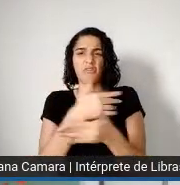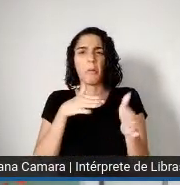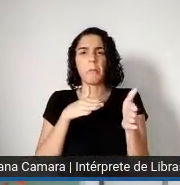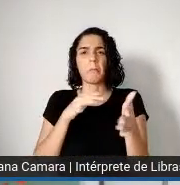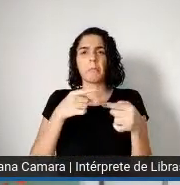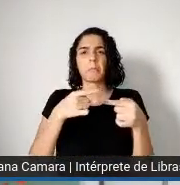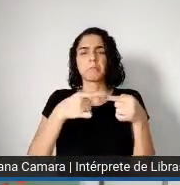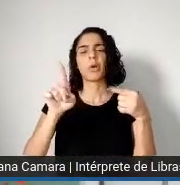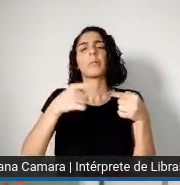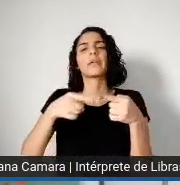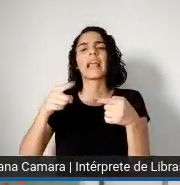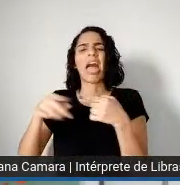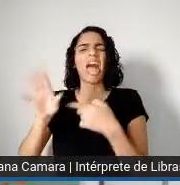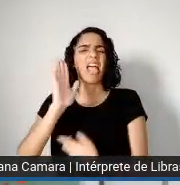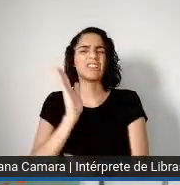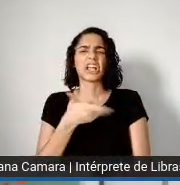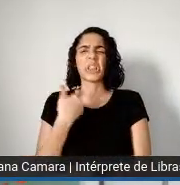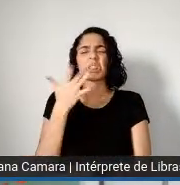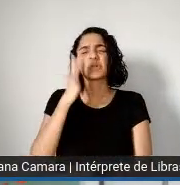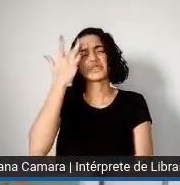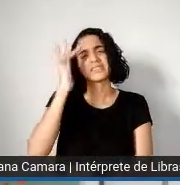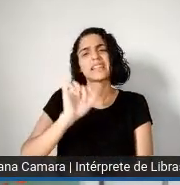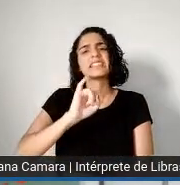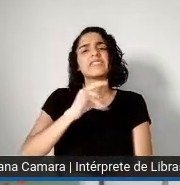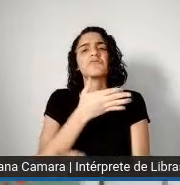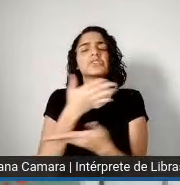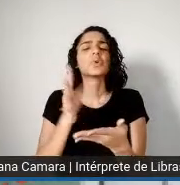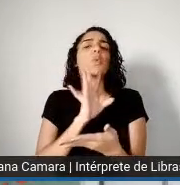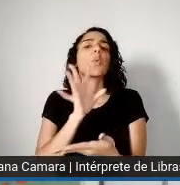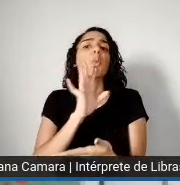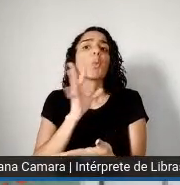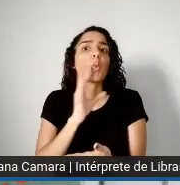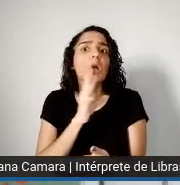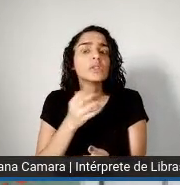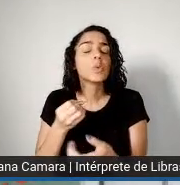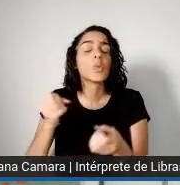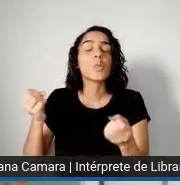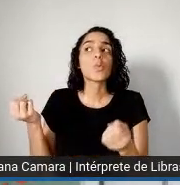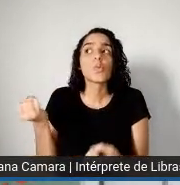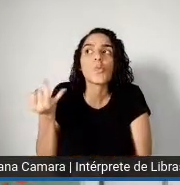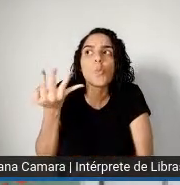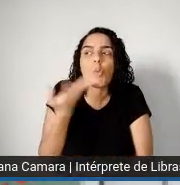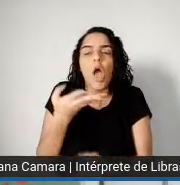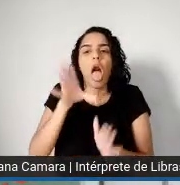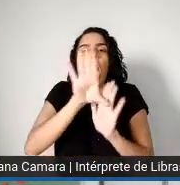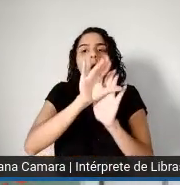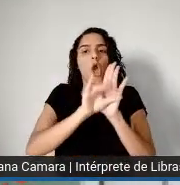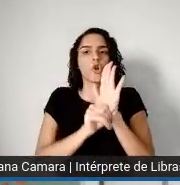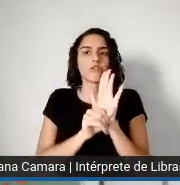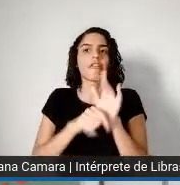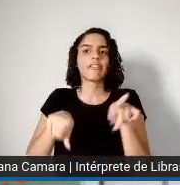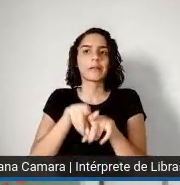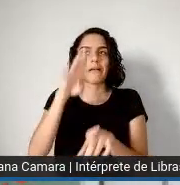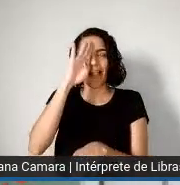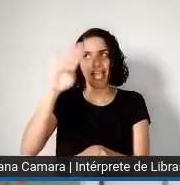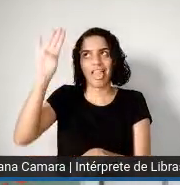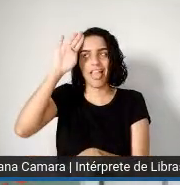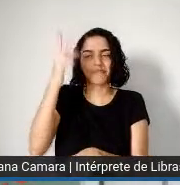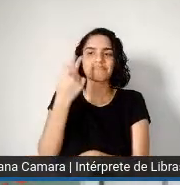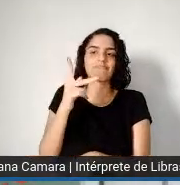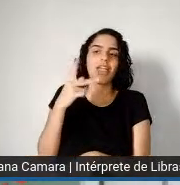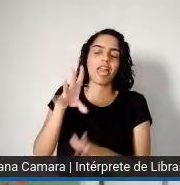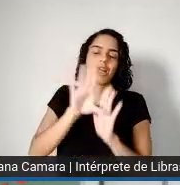conhecem, também essa dimensão do currículo do Temporão, que é a dimensão acadêmica. O Temporão